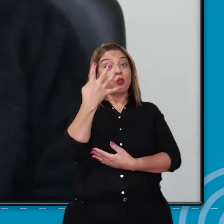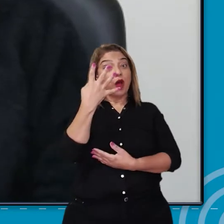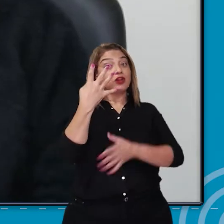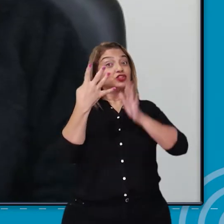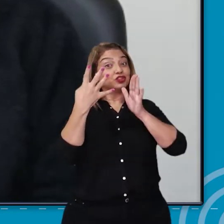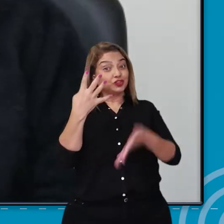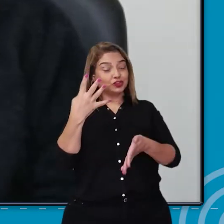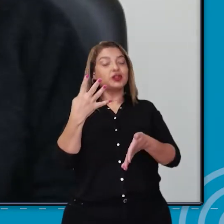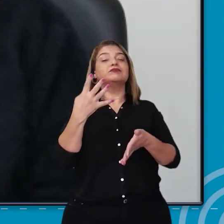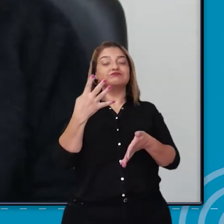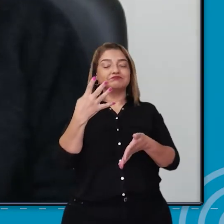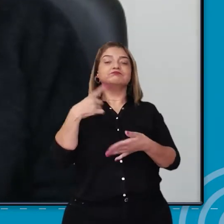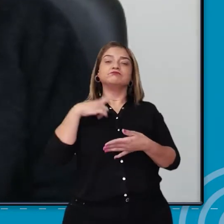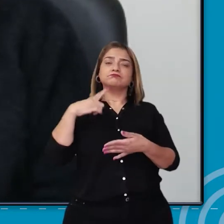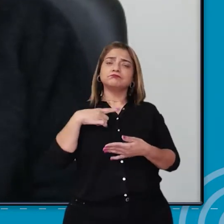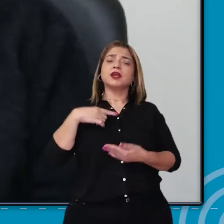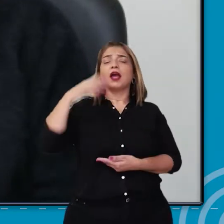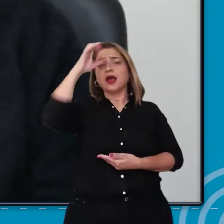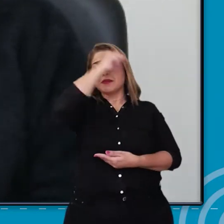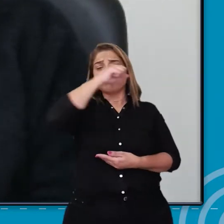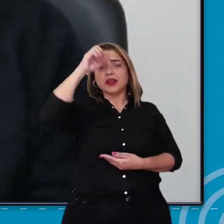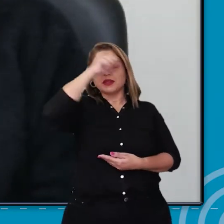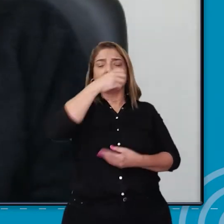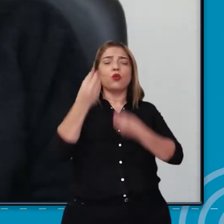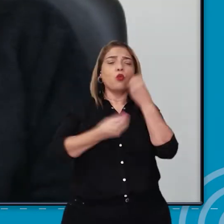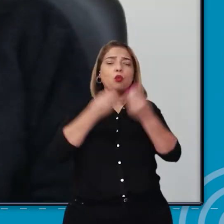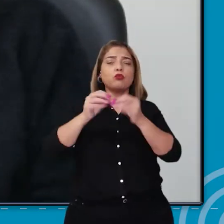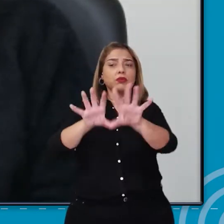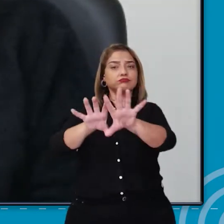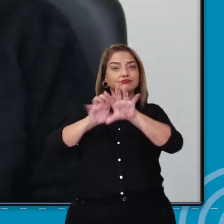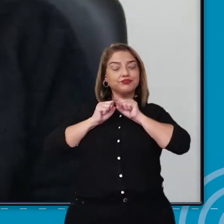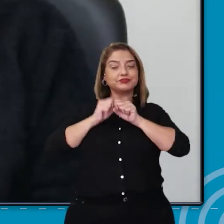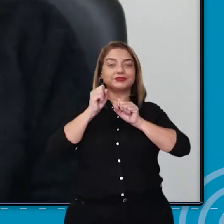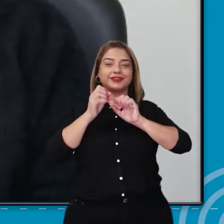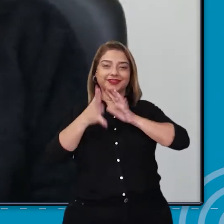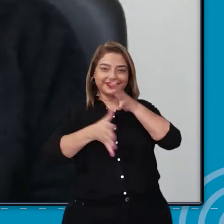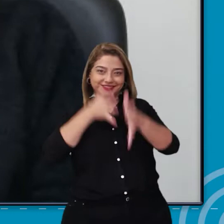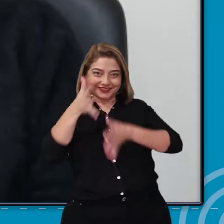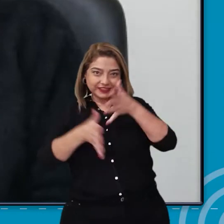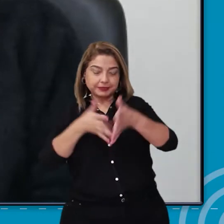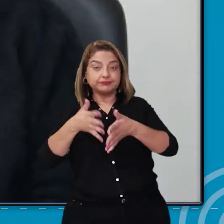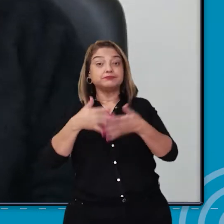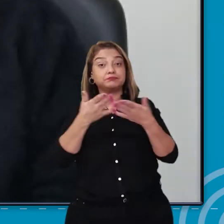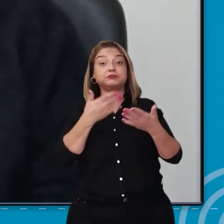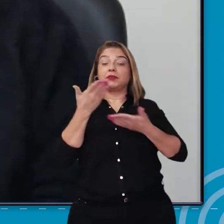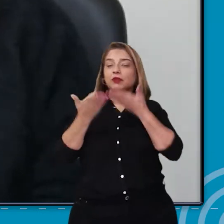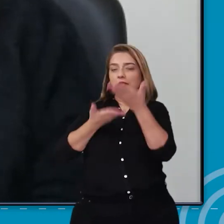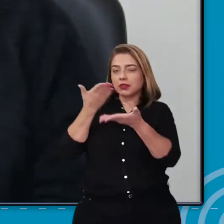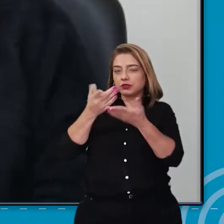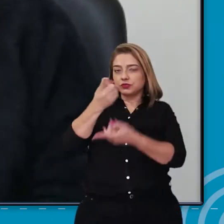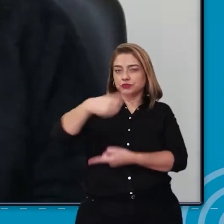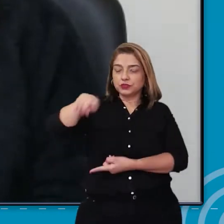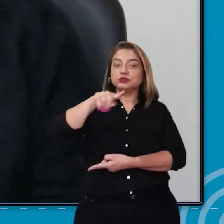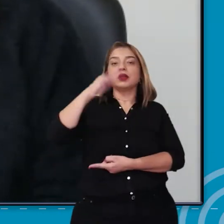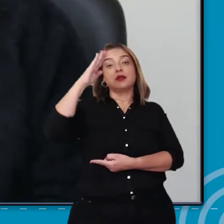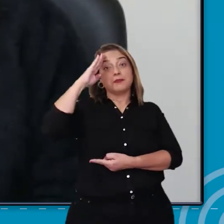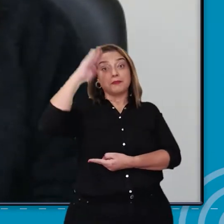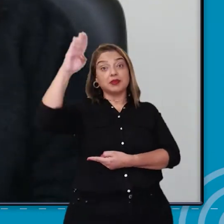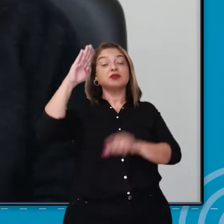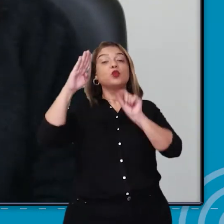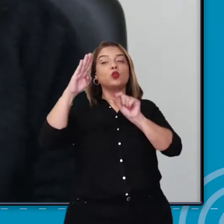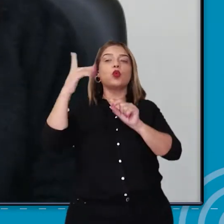idade e que estão no processo de aquisição da linguagem. Então, nos atendimentos, nós priorizamos o